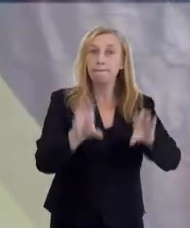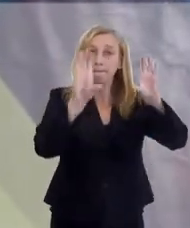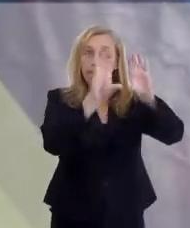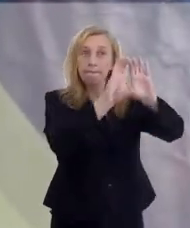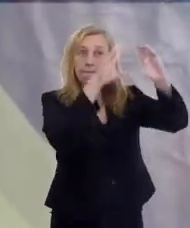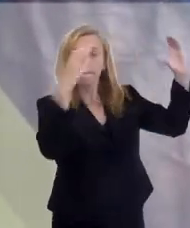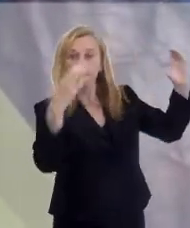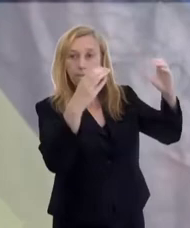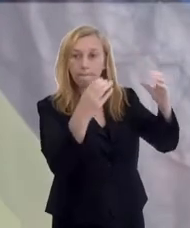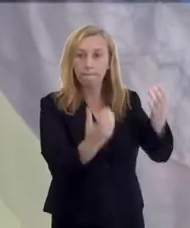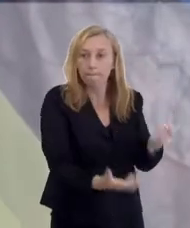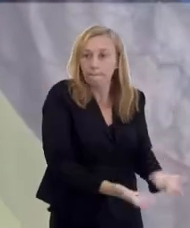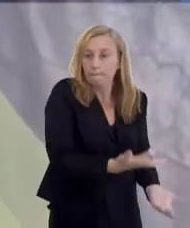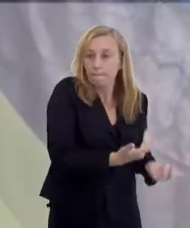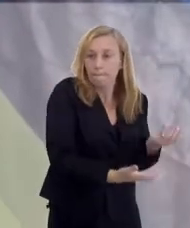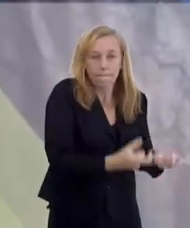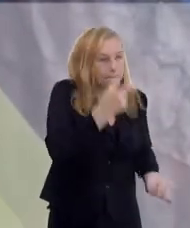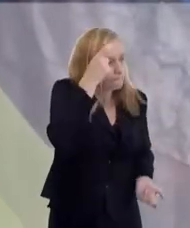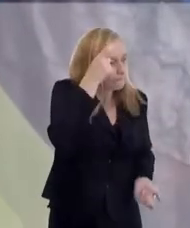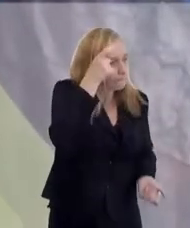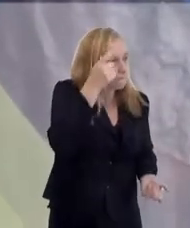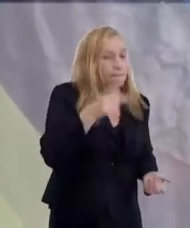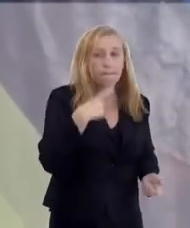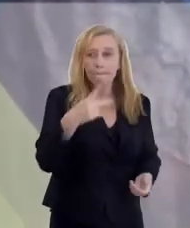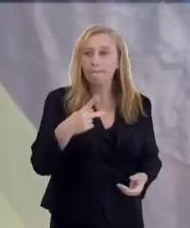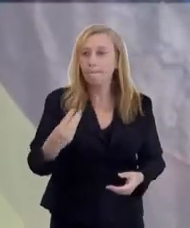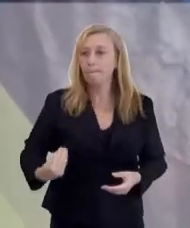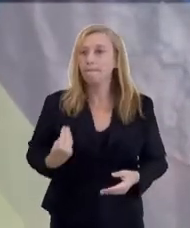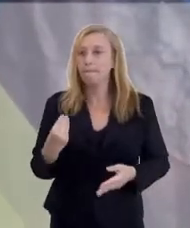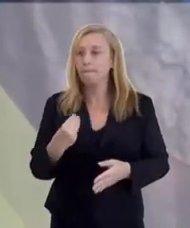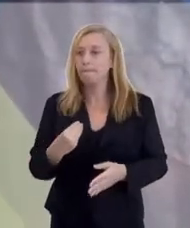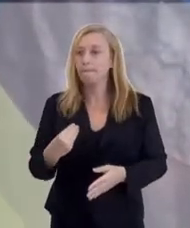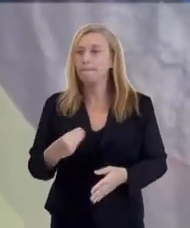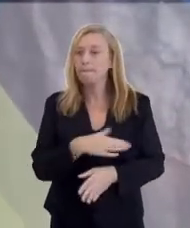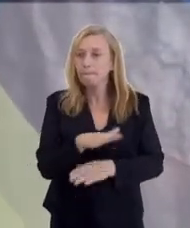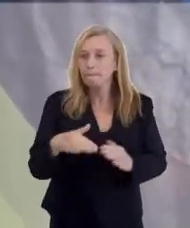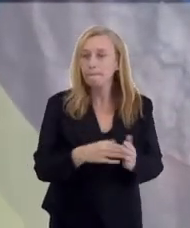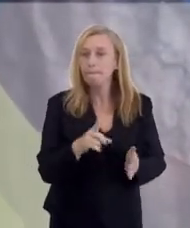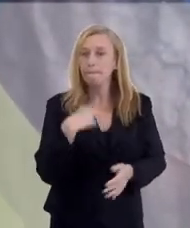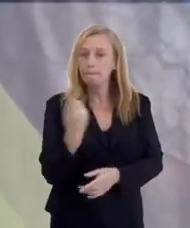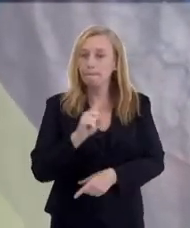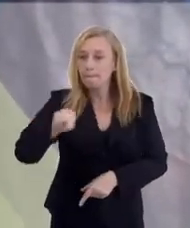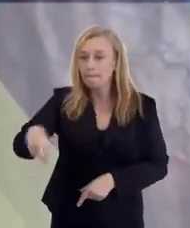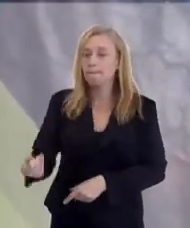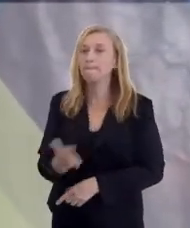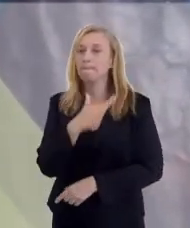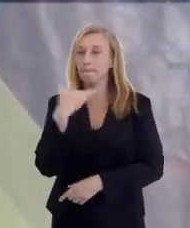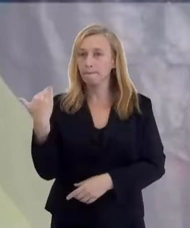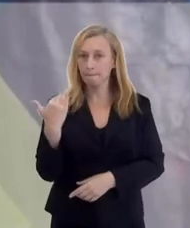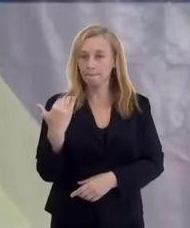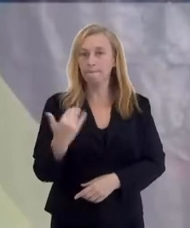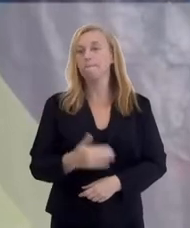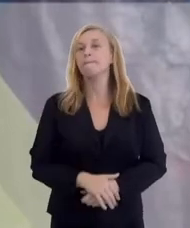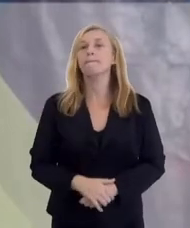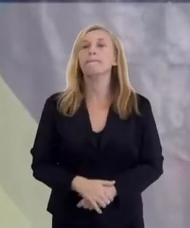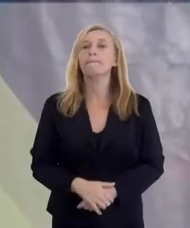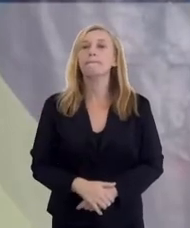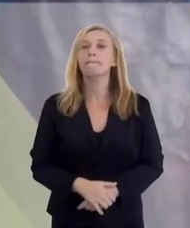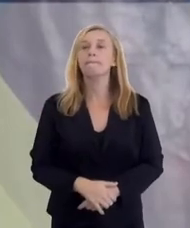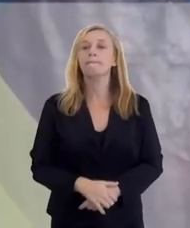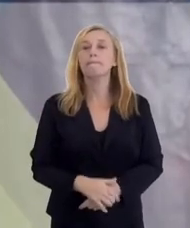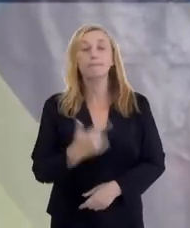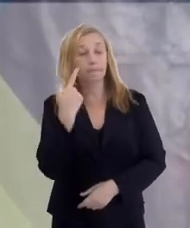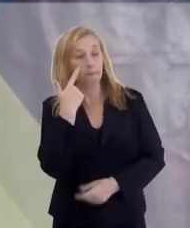parte, onde ele vai tratar do destino de todos nós, depois da morte do corpo físico.